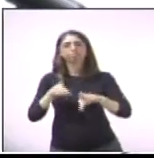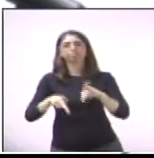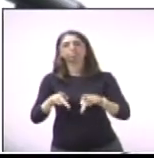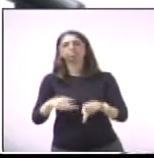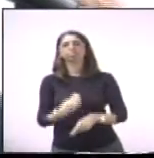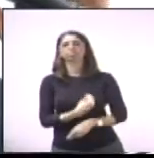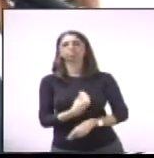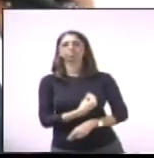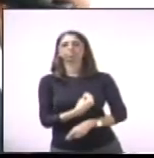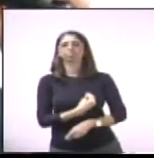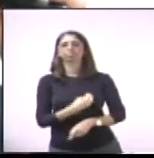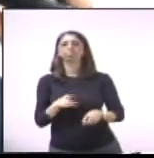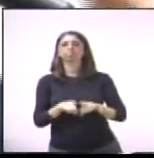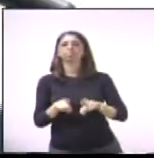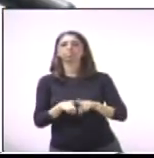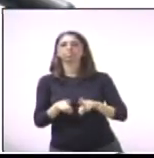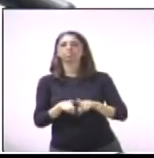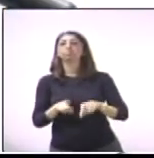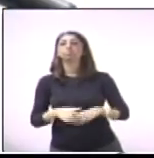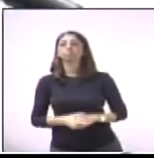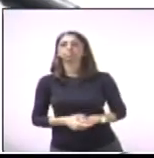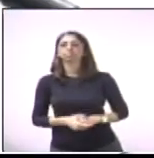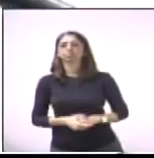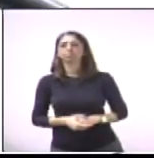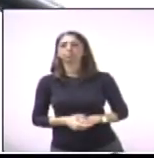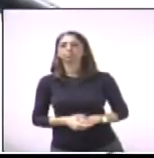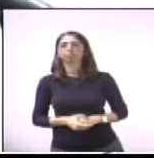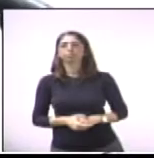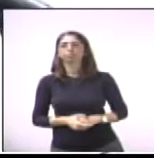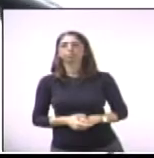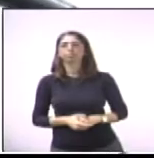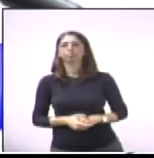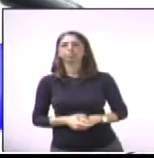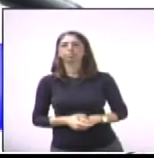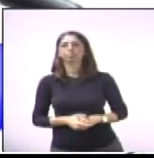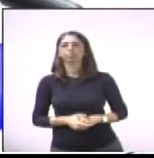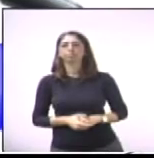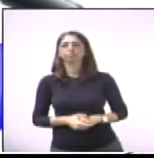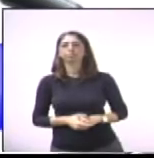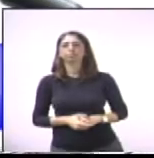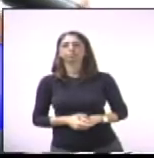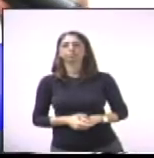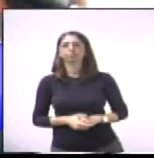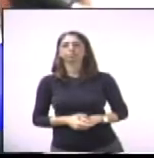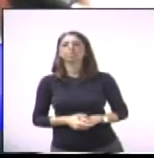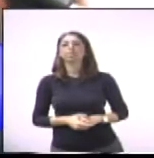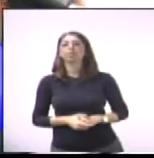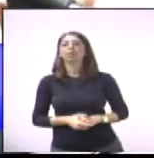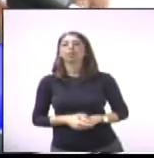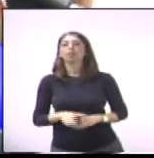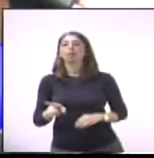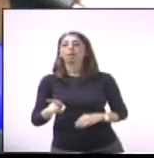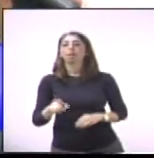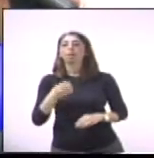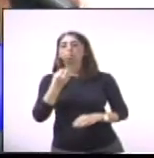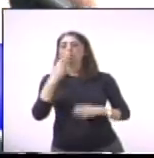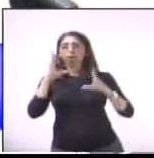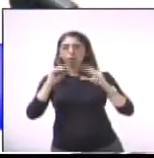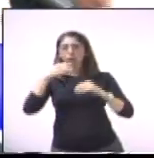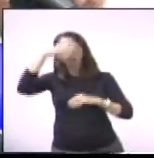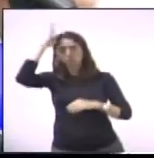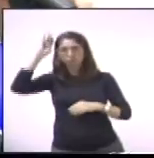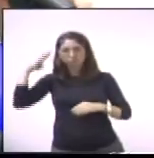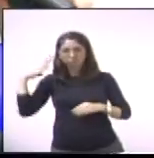assistem pela internet. Bom, gostaria primeiramente de agradecer aqui a